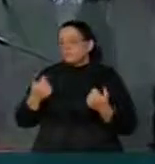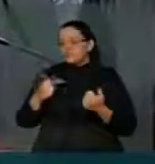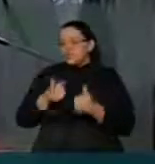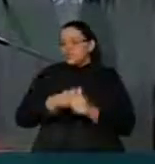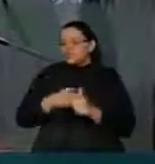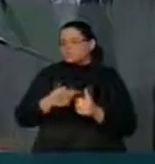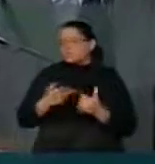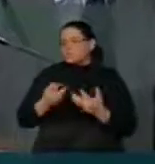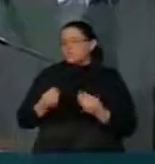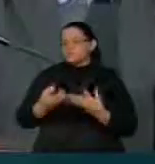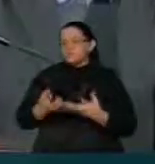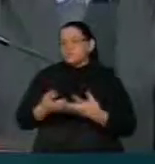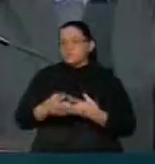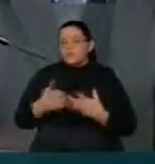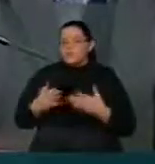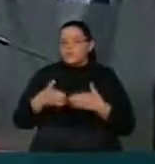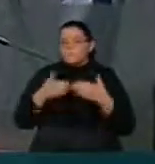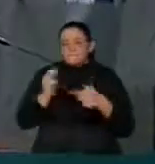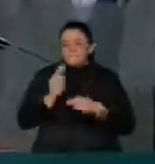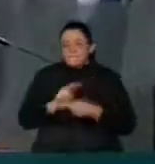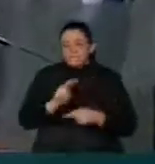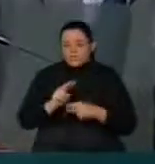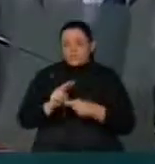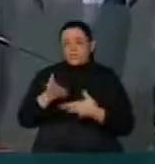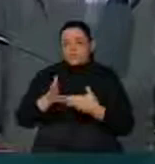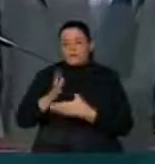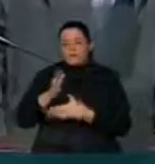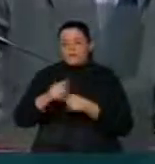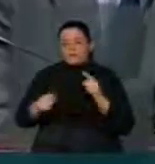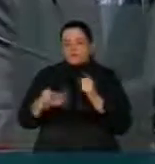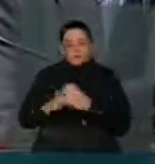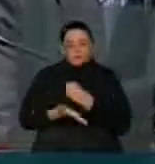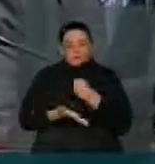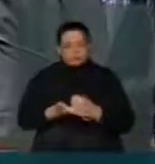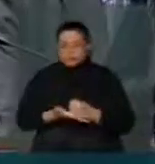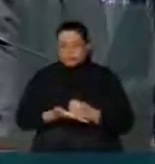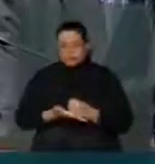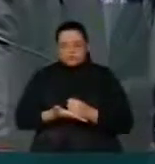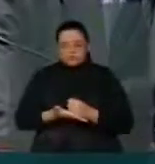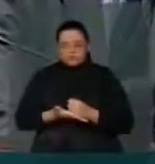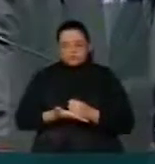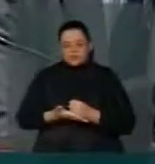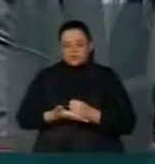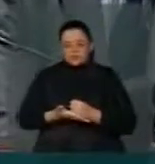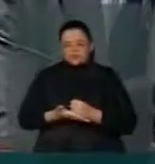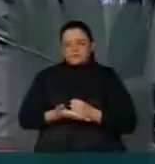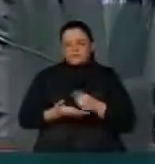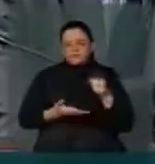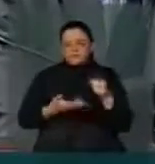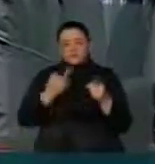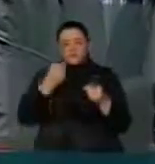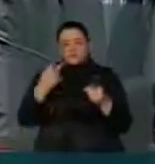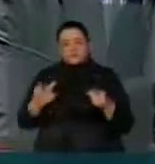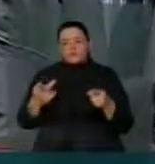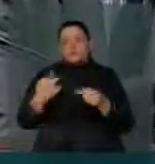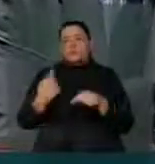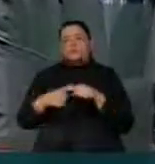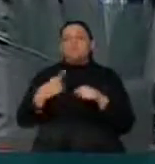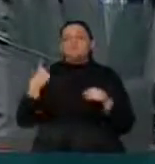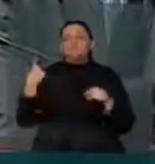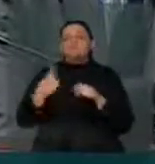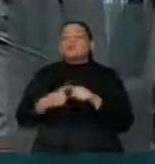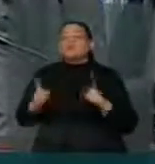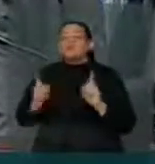Ora, esse empréstimo foi aprovado, não contratado. V. Exª, V. Exª disse que as razões que levaram o banco a não contratá-lo